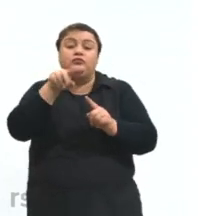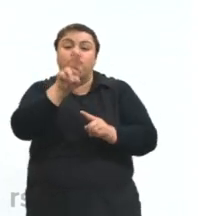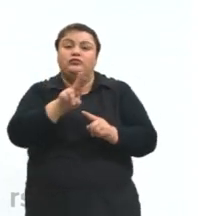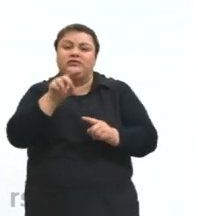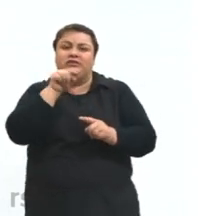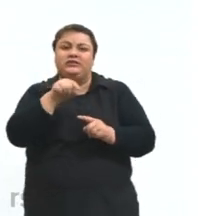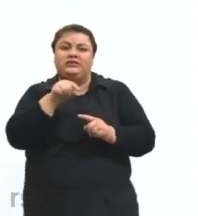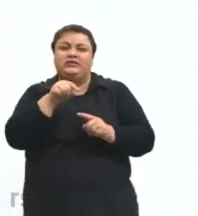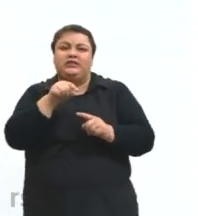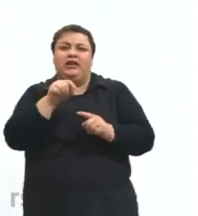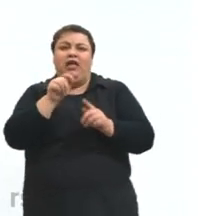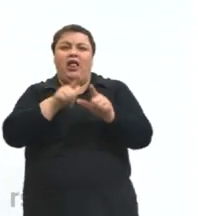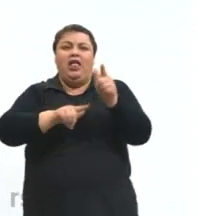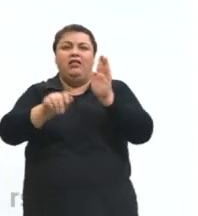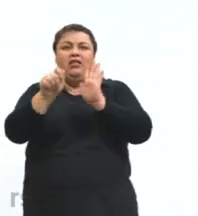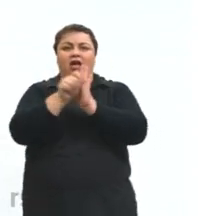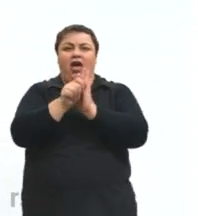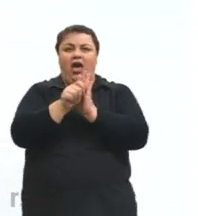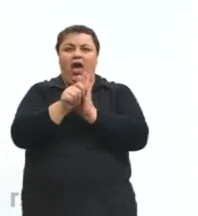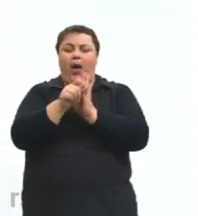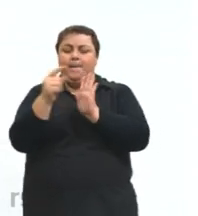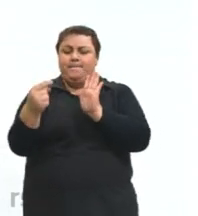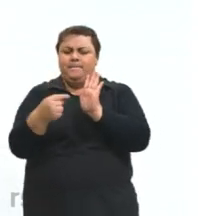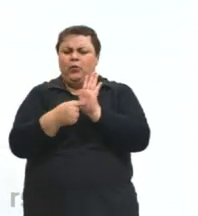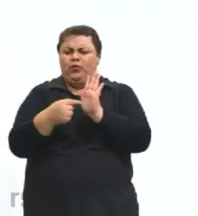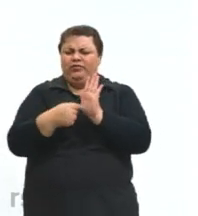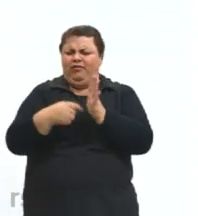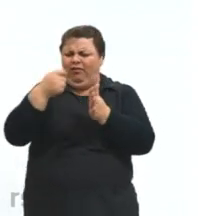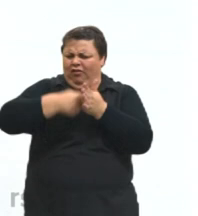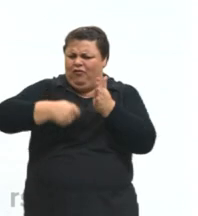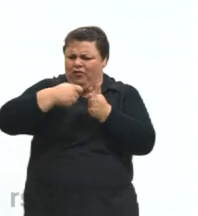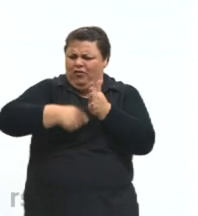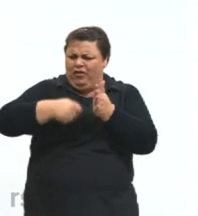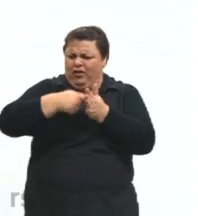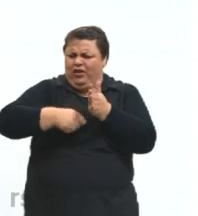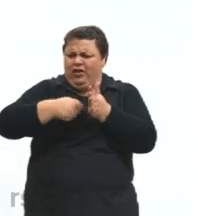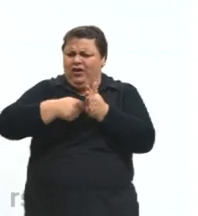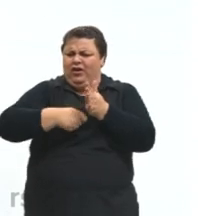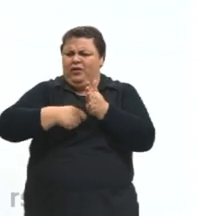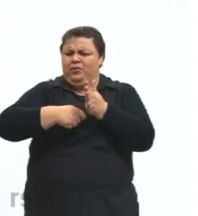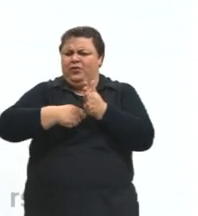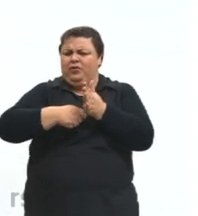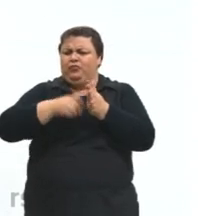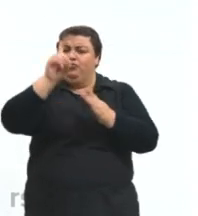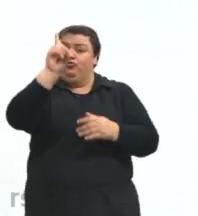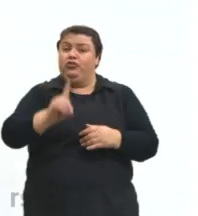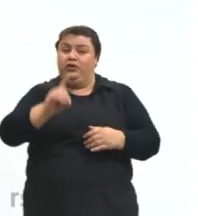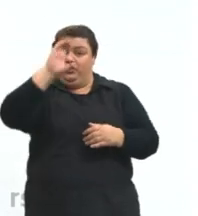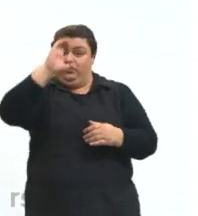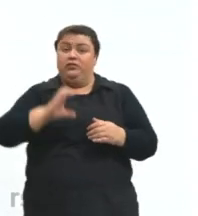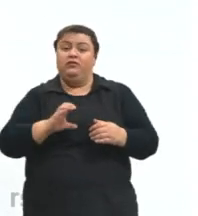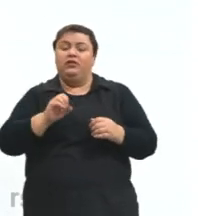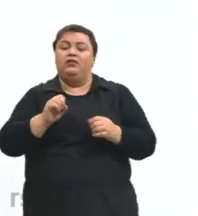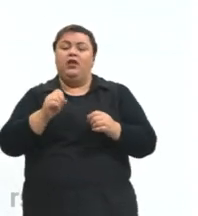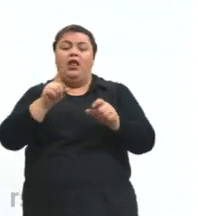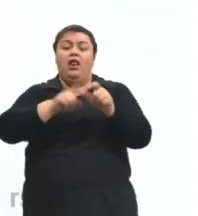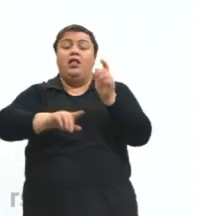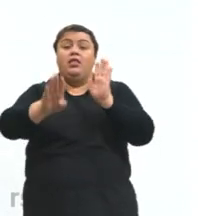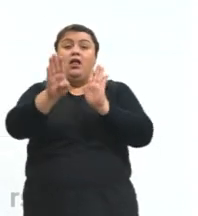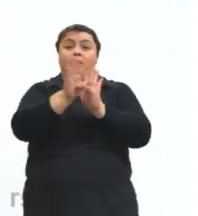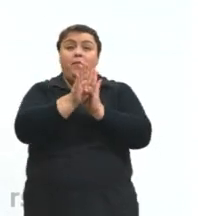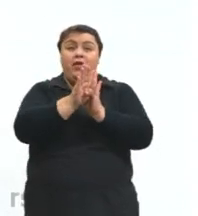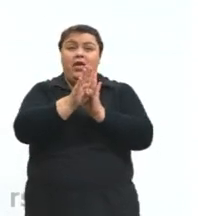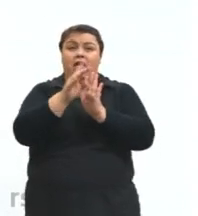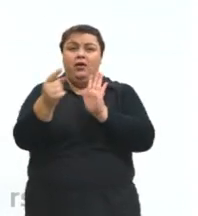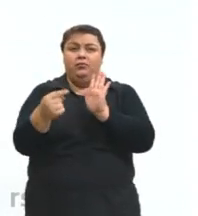letra A reforçar a luta por direitos civis letra B explicitar